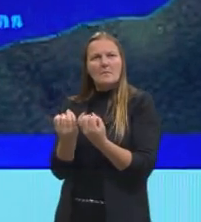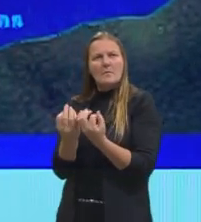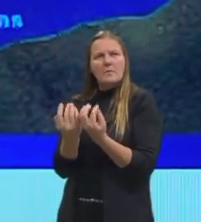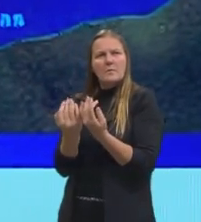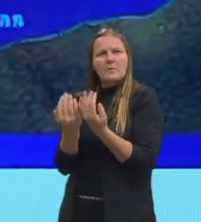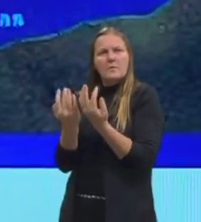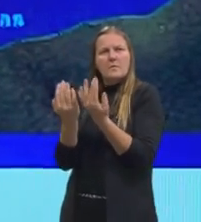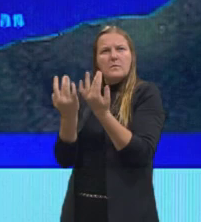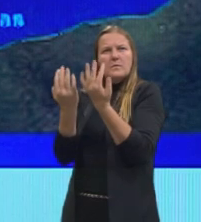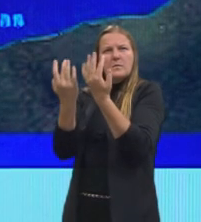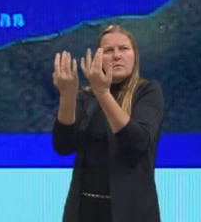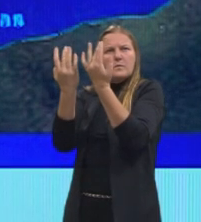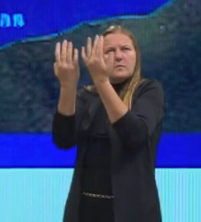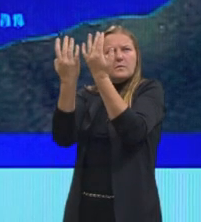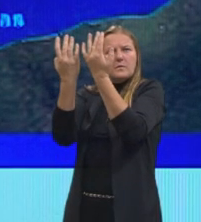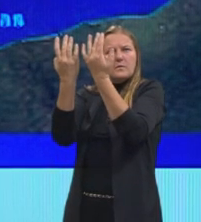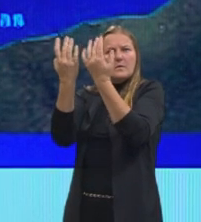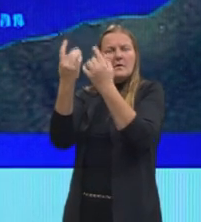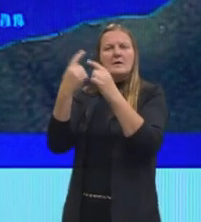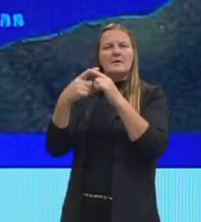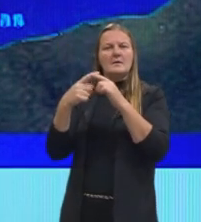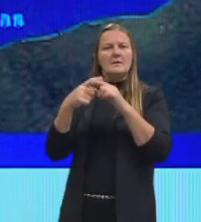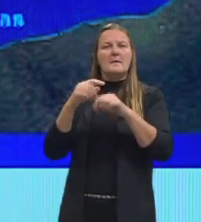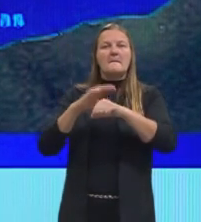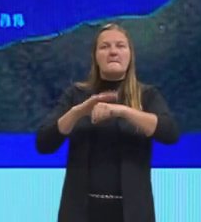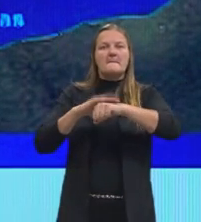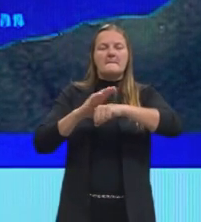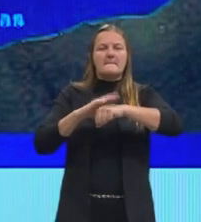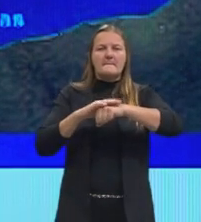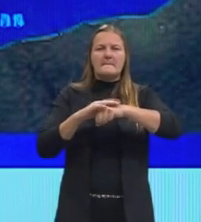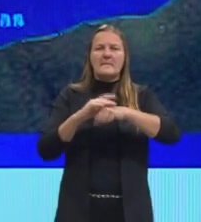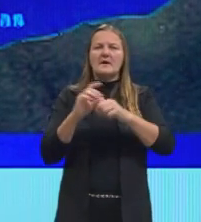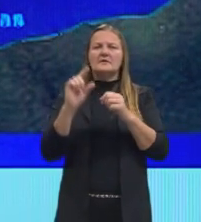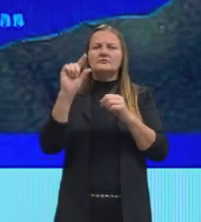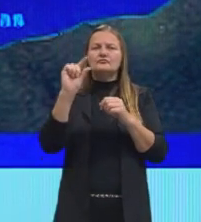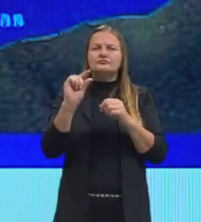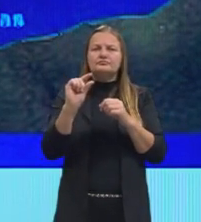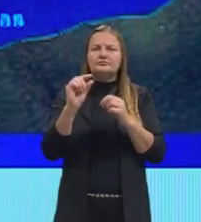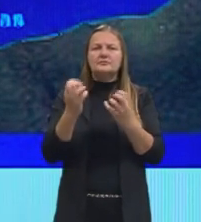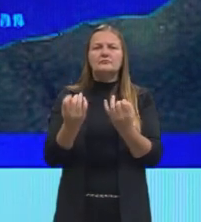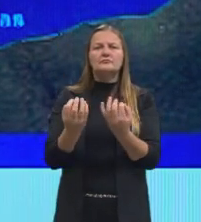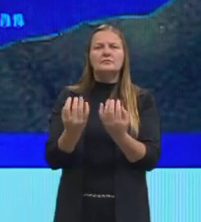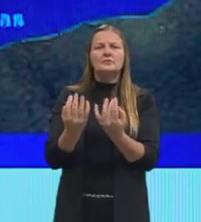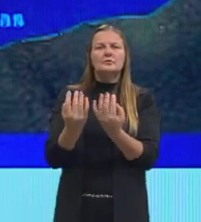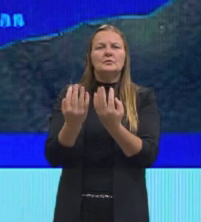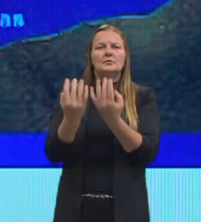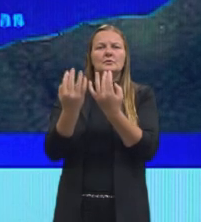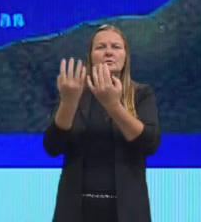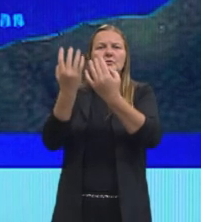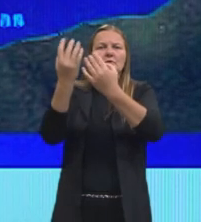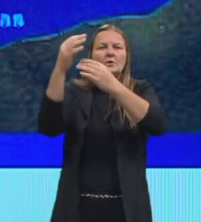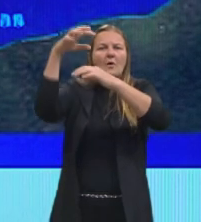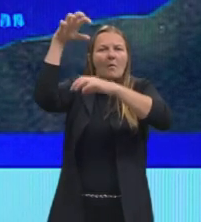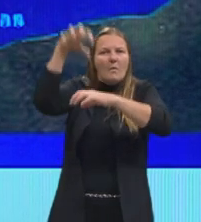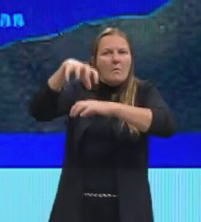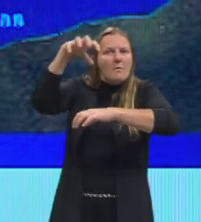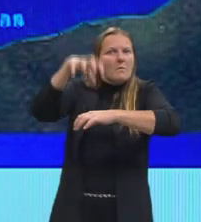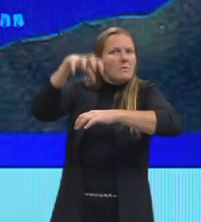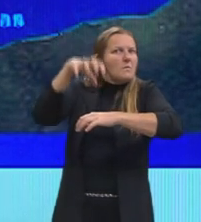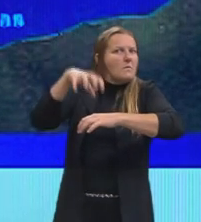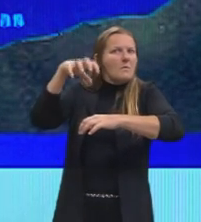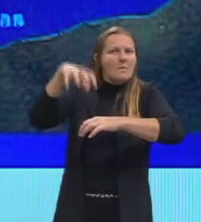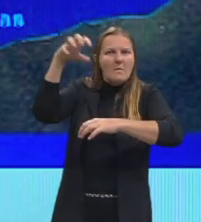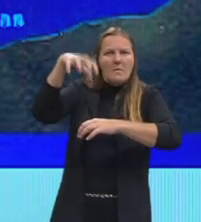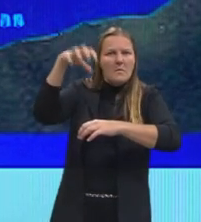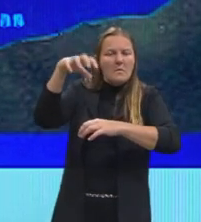justamente na área que deveria ter mais, menos vapor, então, tu vai ter mais, é, mais chuva, aquela coisa toda,